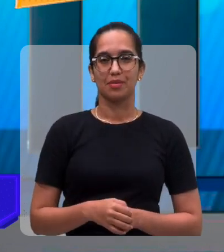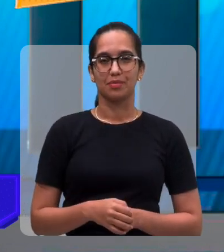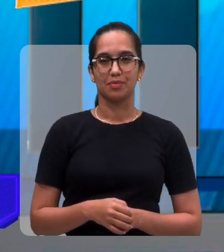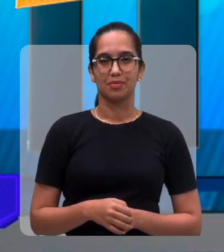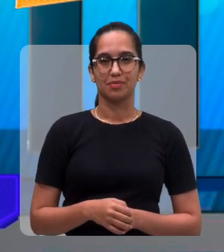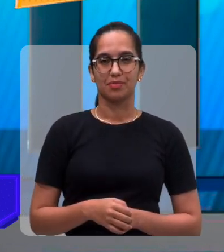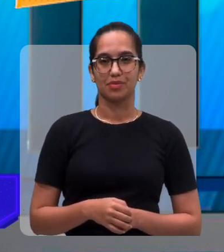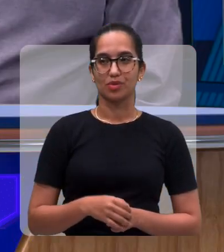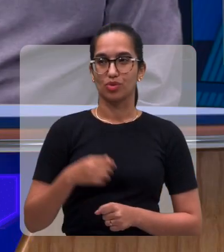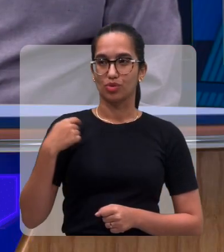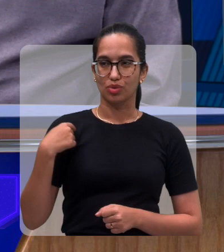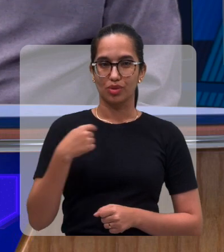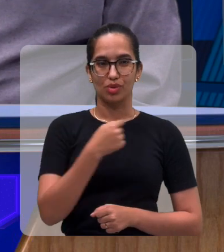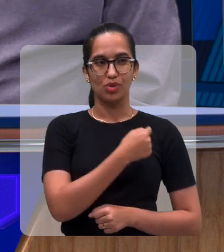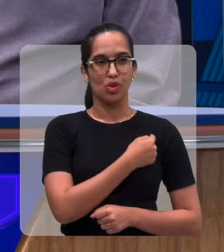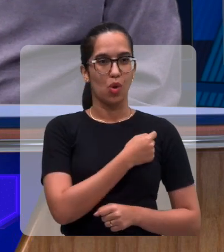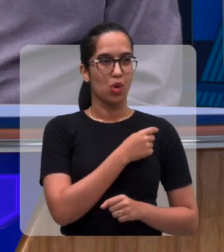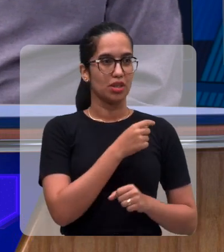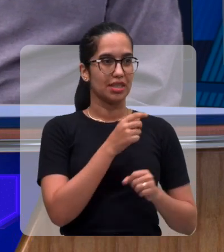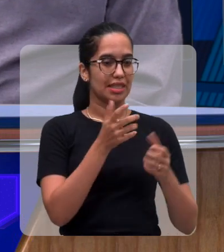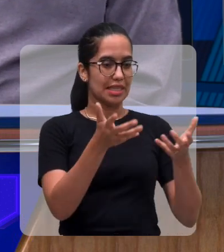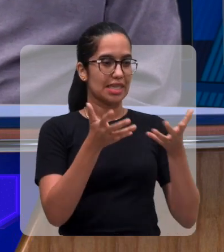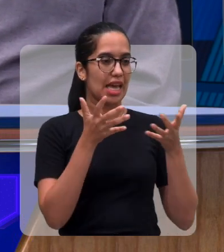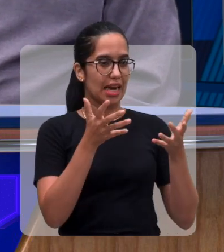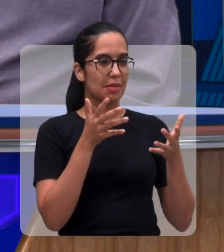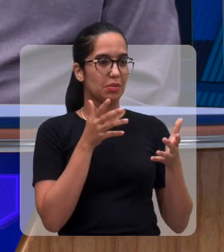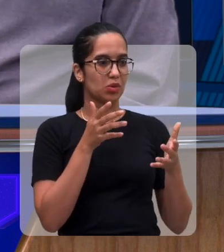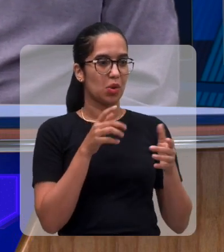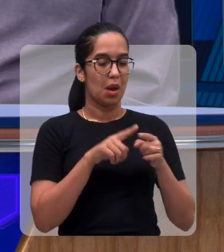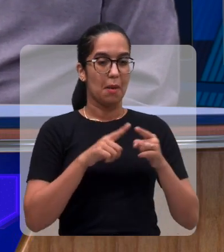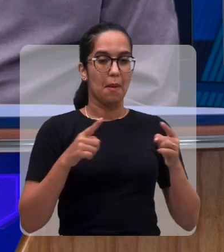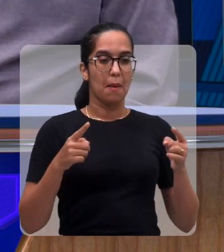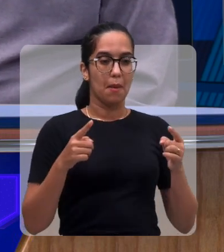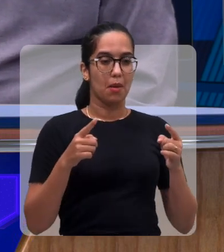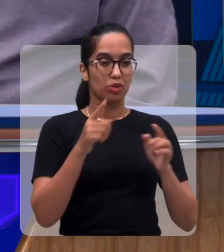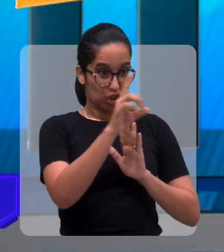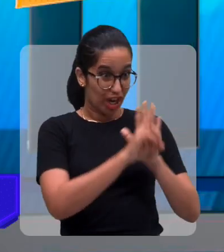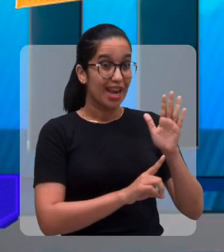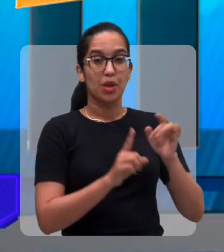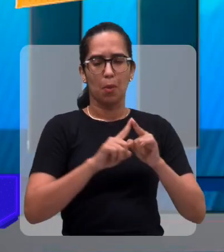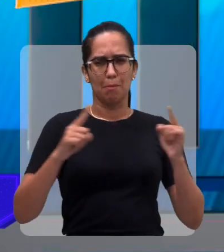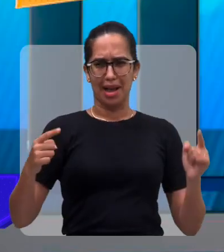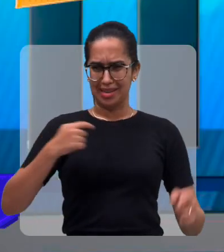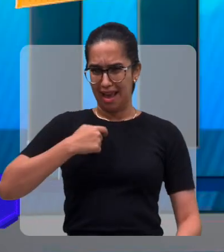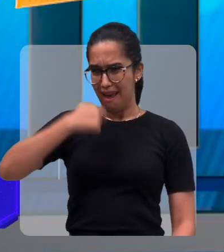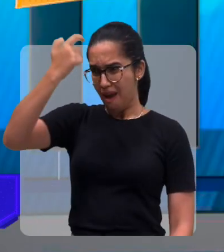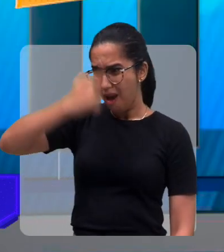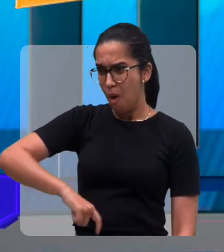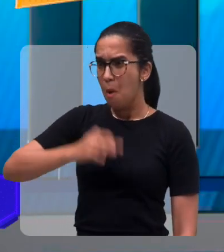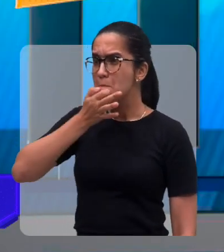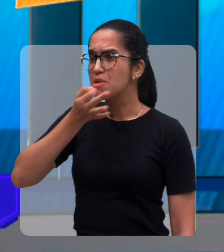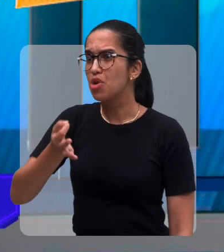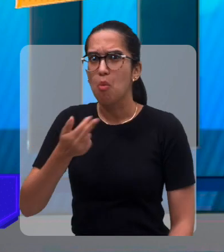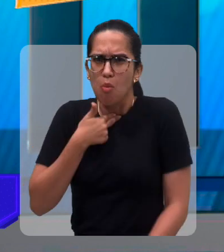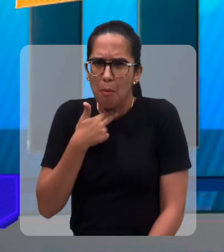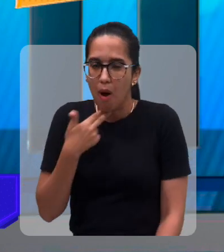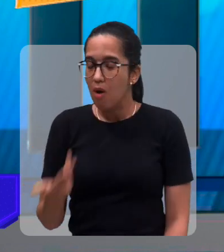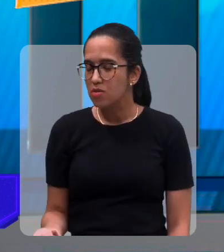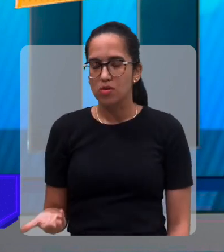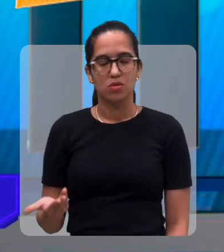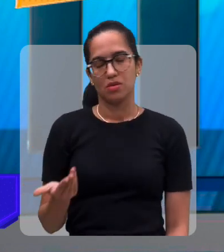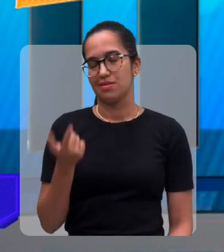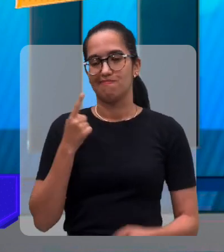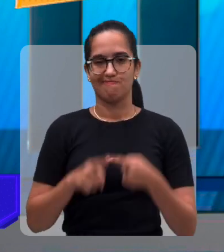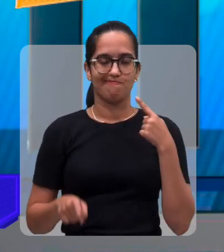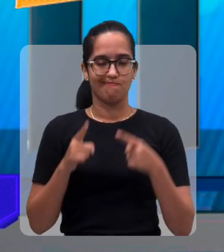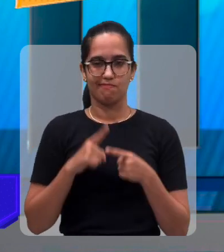nada sobre nós sem nós. Como é que vai ter uma inclusão se eu, pessoa com deficiência, não vamos, não vai estar no meio?